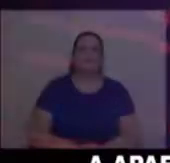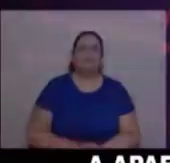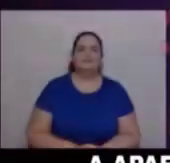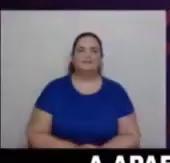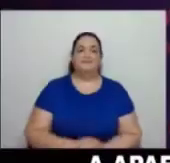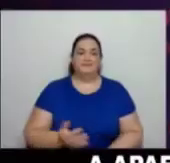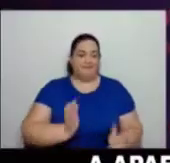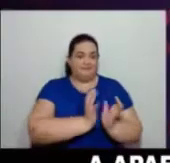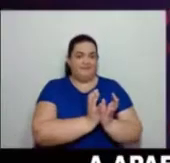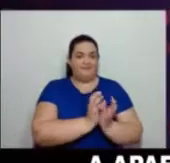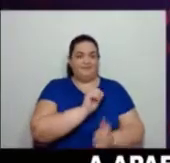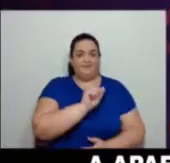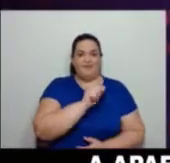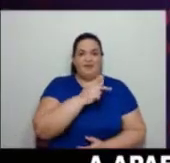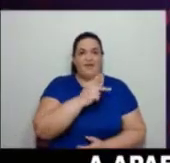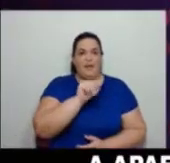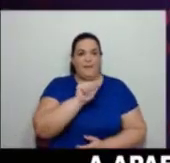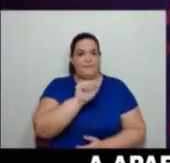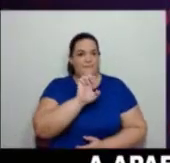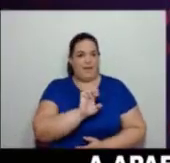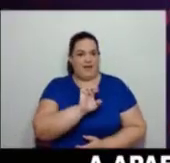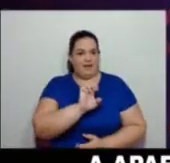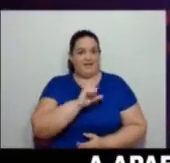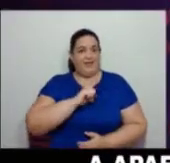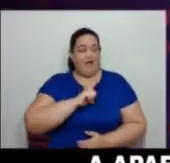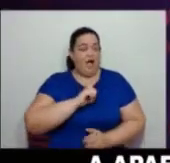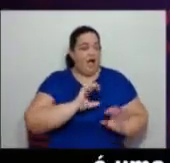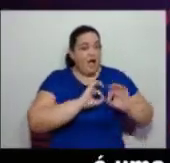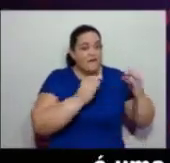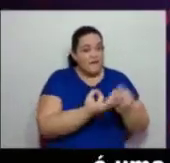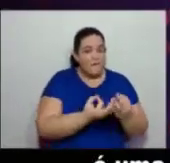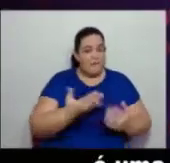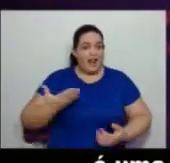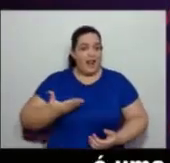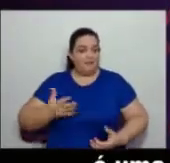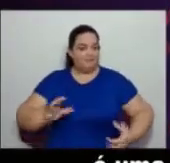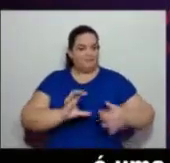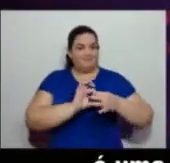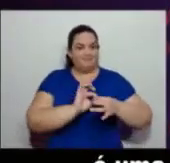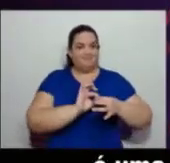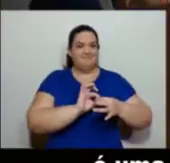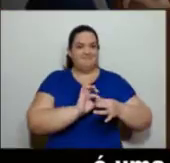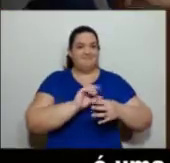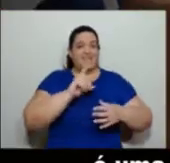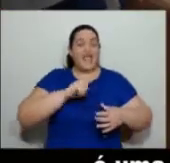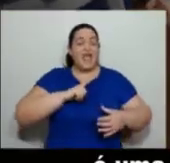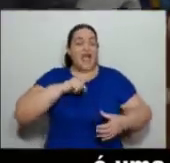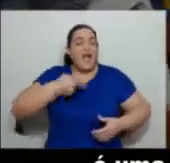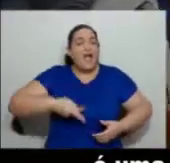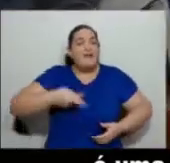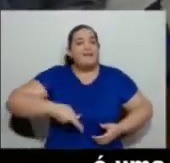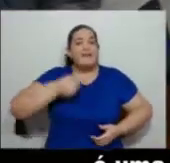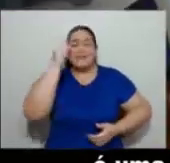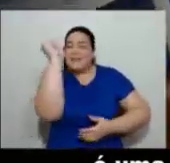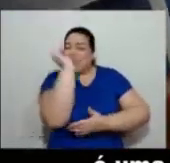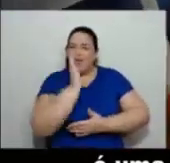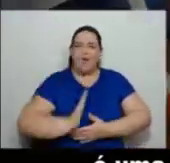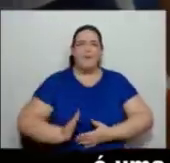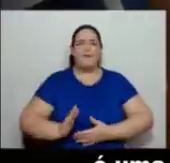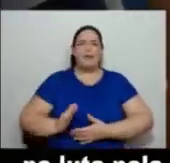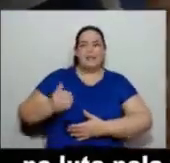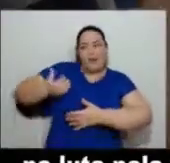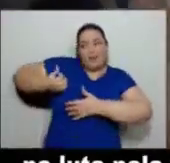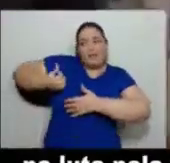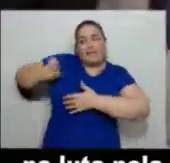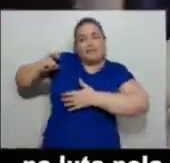A APAI, Associação de Pais e Amigos dos Excepcionais, é uma entidade que existe no Brasil há mais de 65